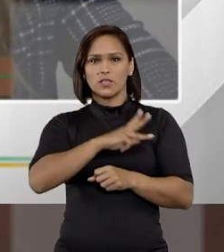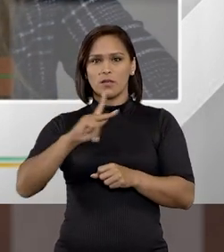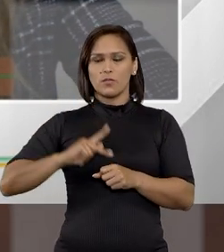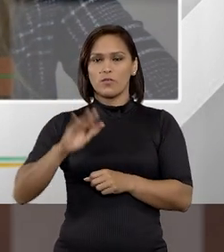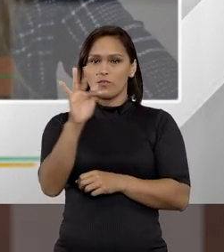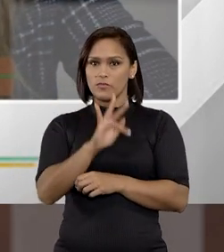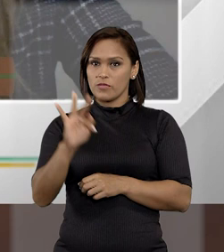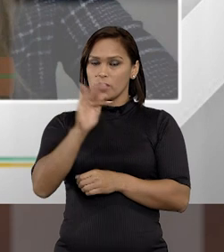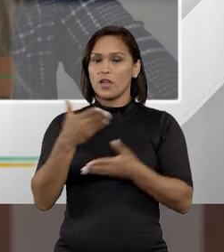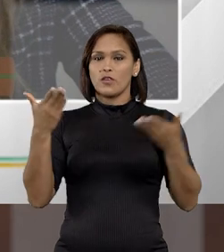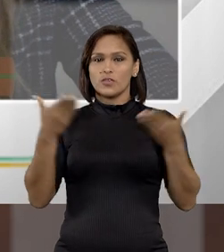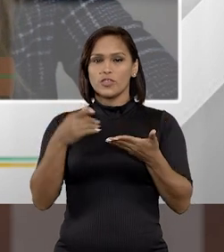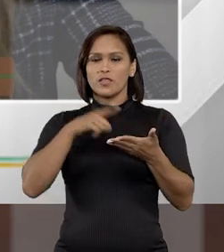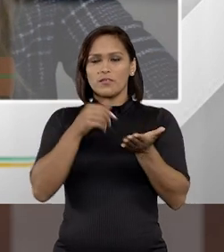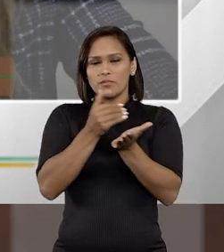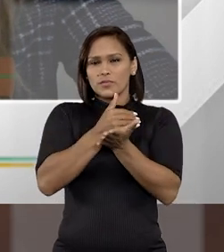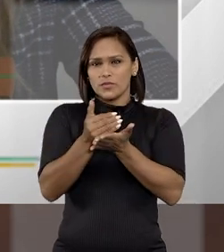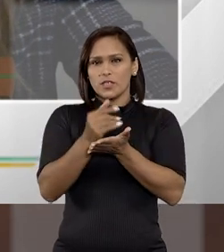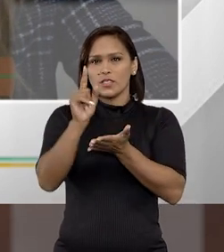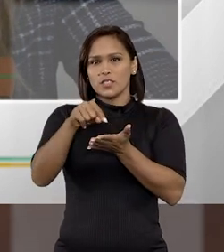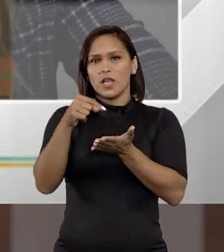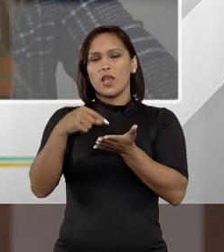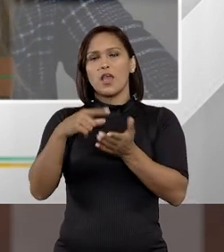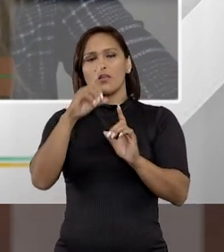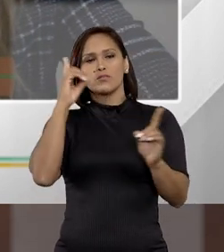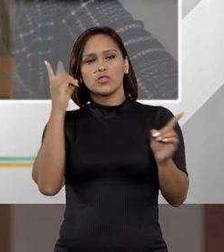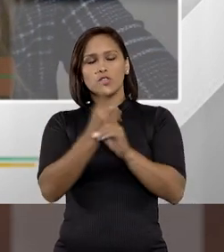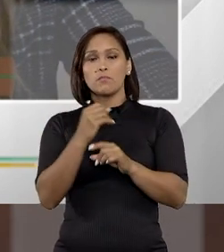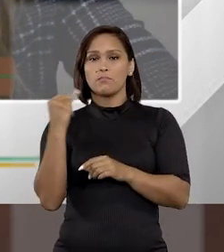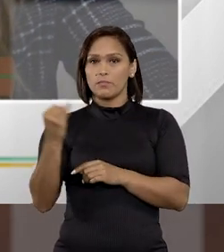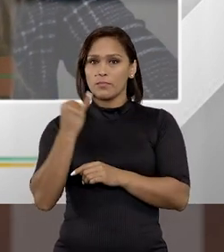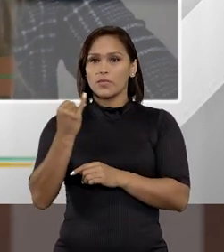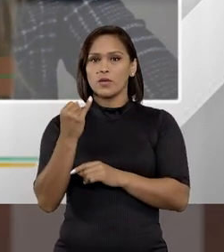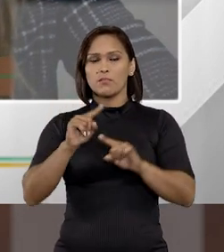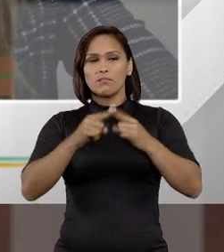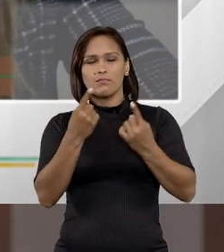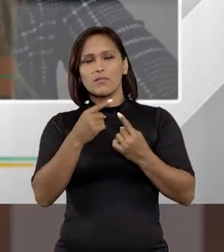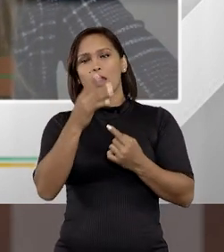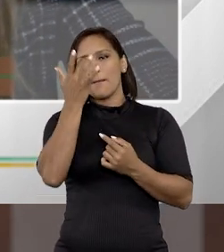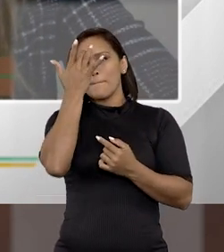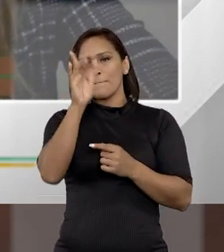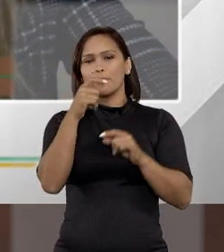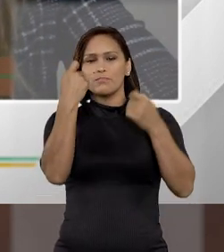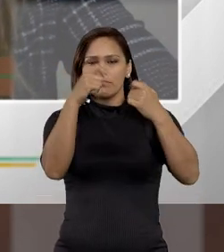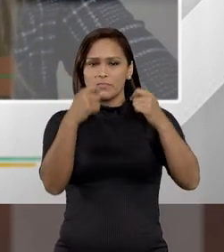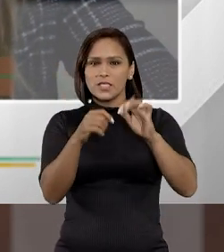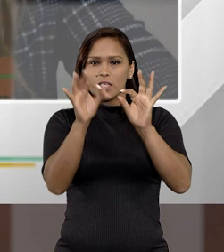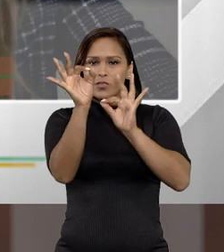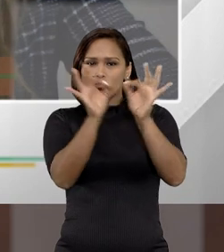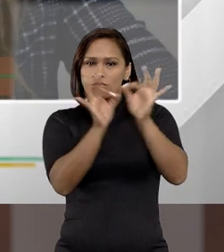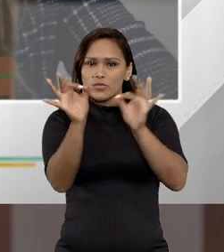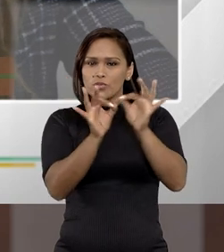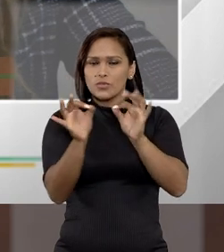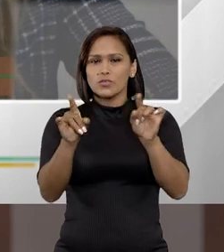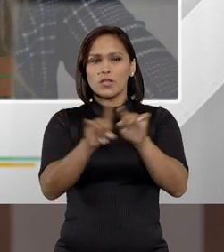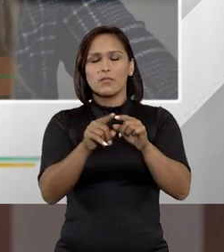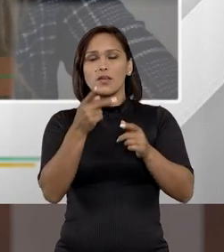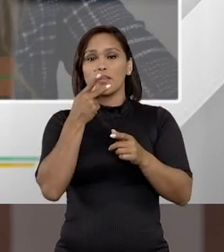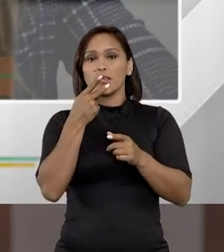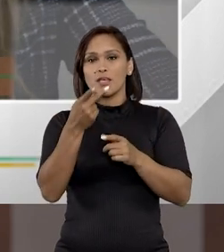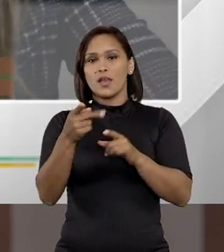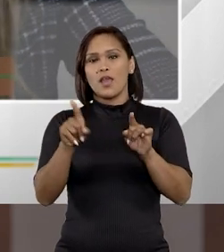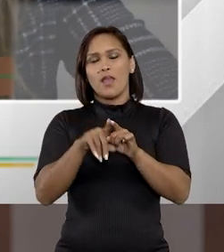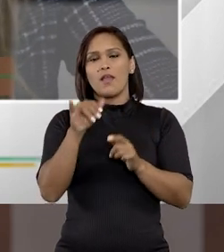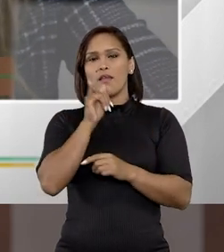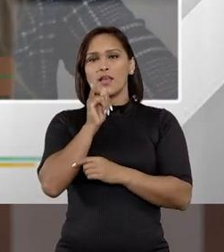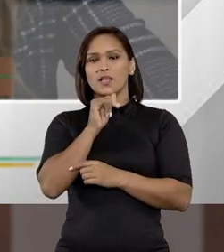Ministério Público Federal já tem tomado essa iniciativa que eu tenho achado muito importante, mas eu acho que algumas coisas precisam ser mais discutidas, como